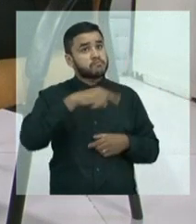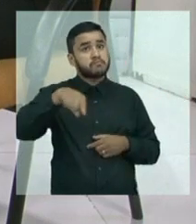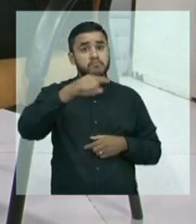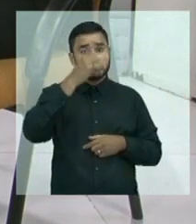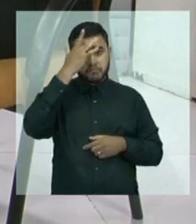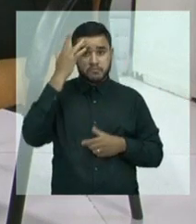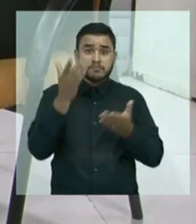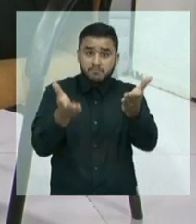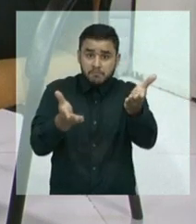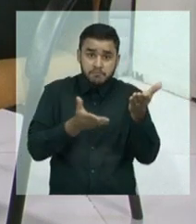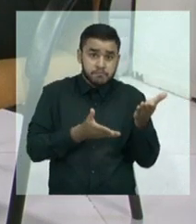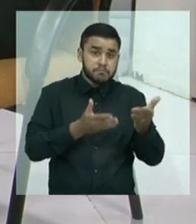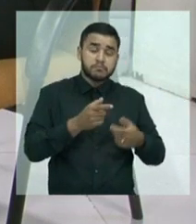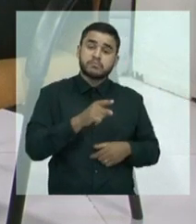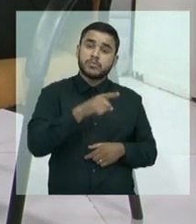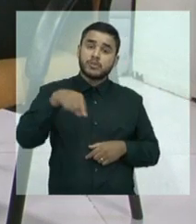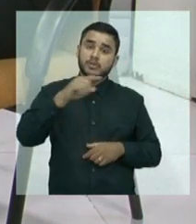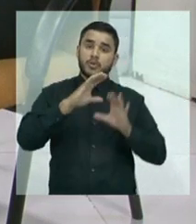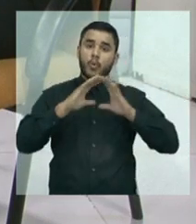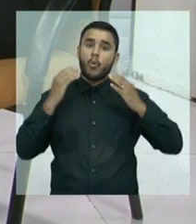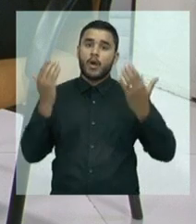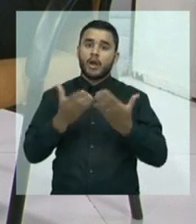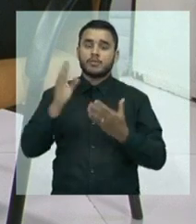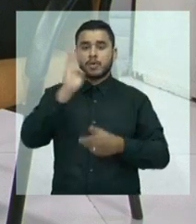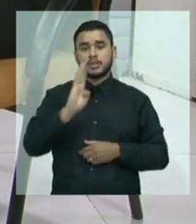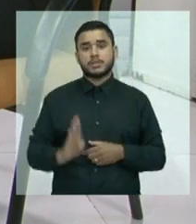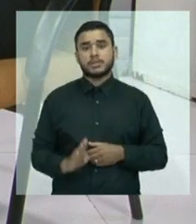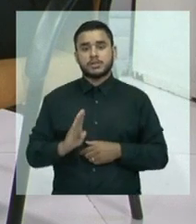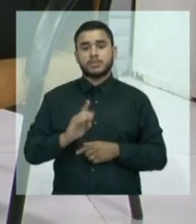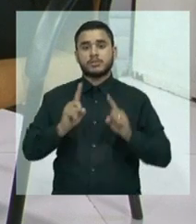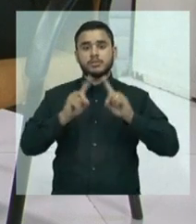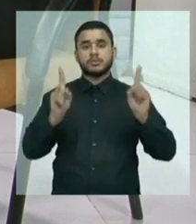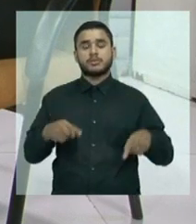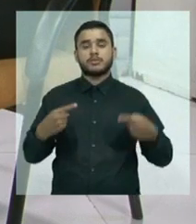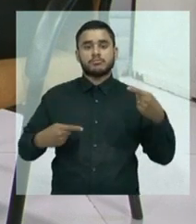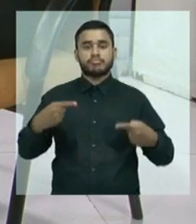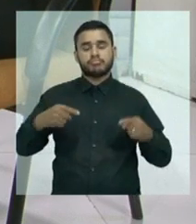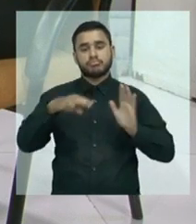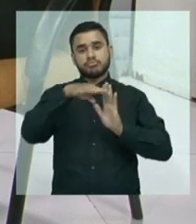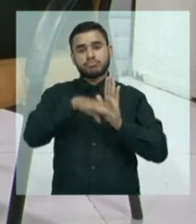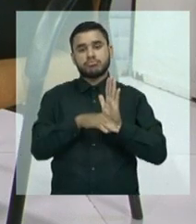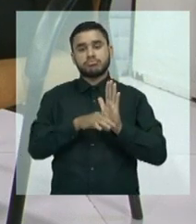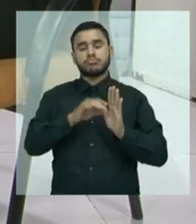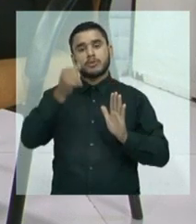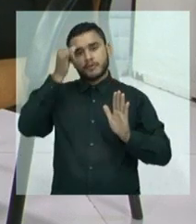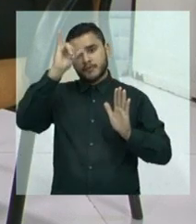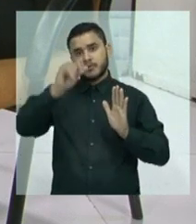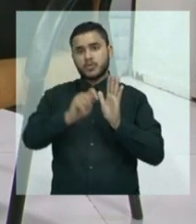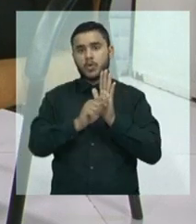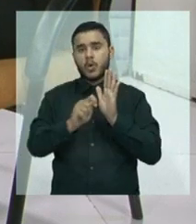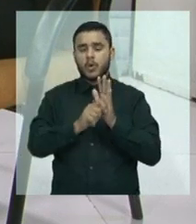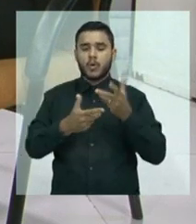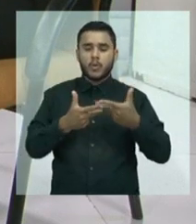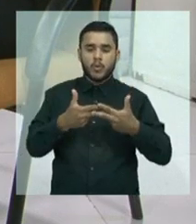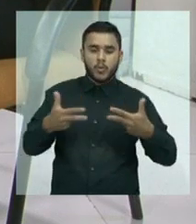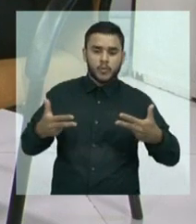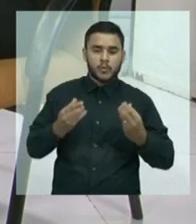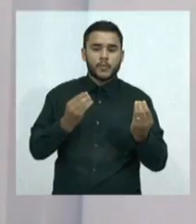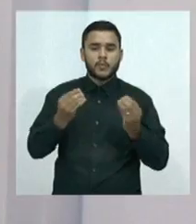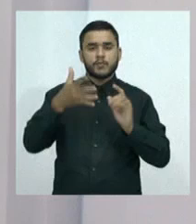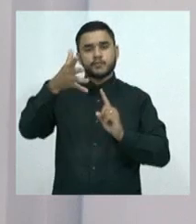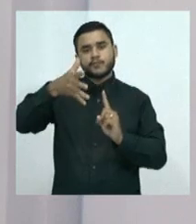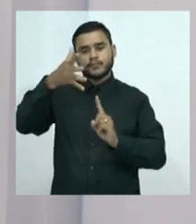desse Congresso Brasileiro de Políticas Públicas sobre Drogas, que está acontecendo hoje, amanhã e sexta-feira.